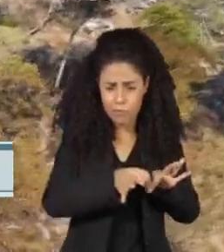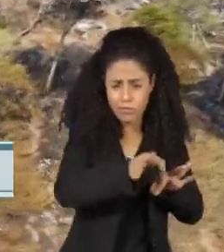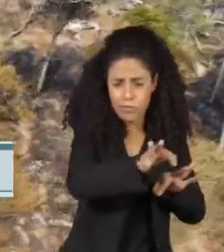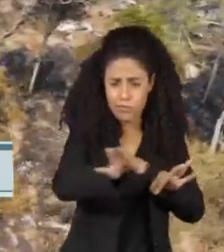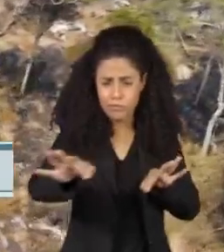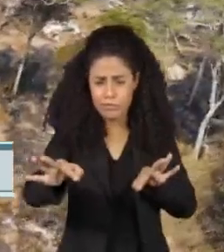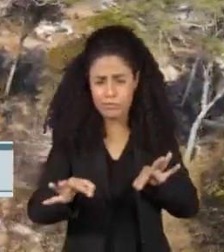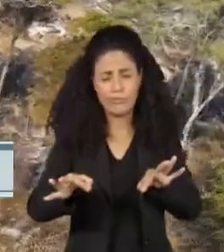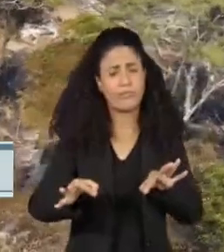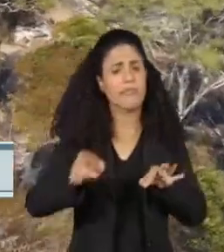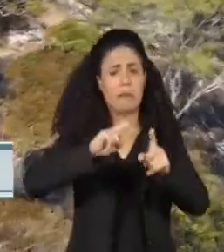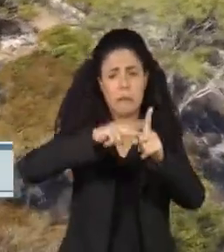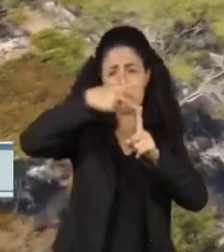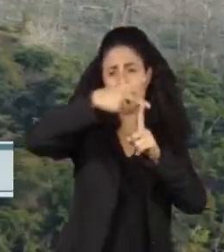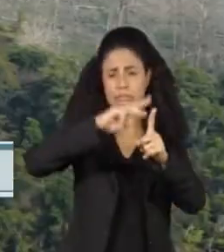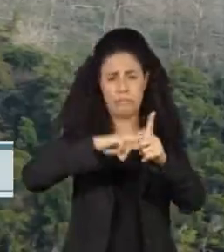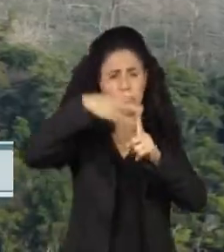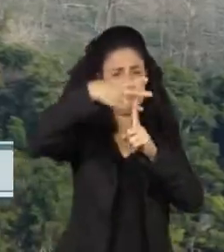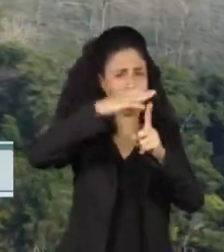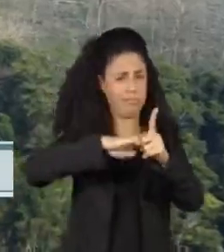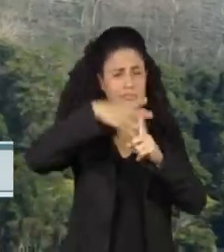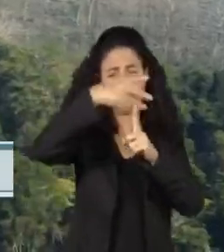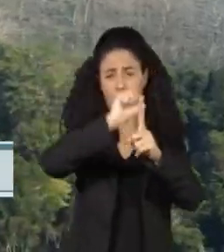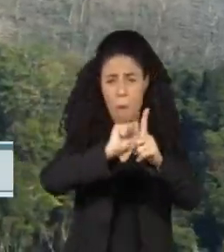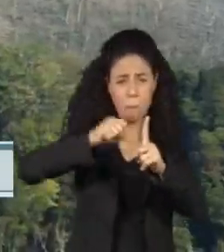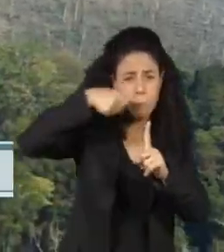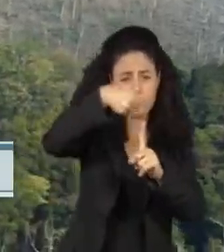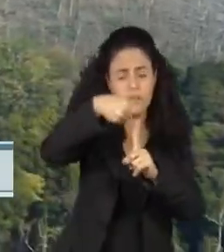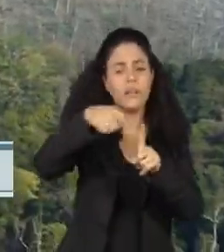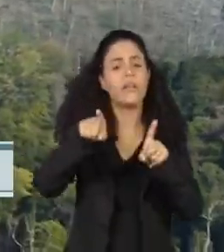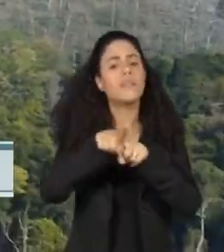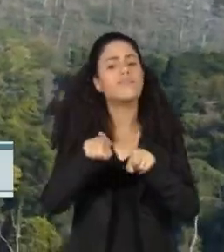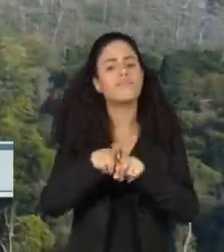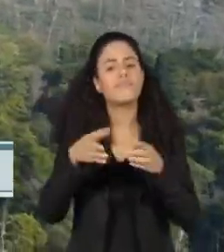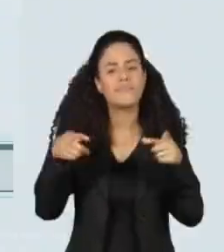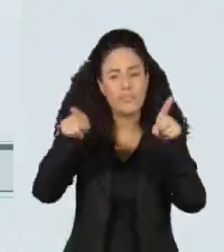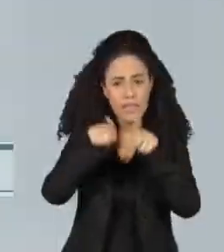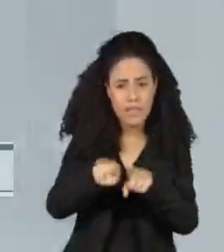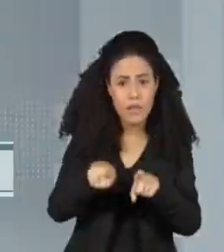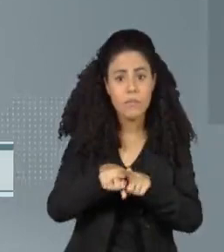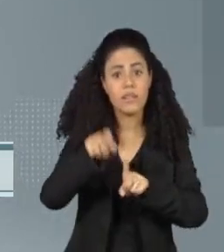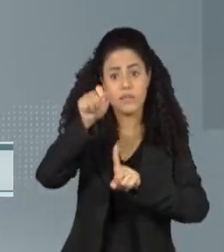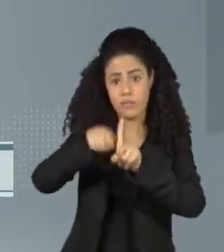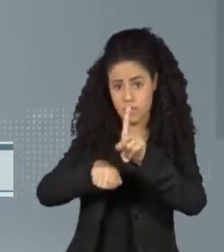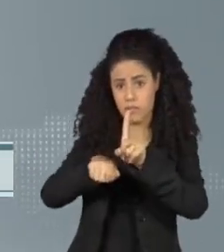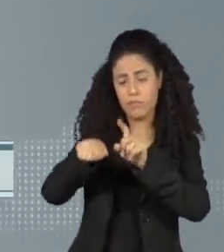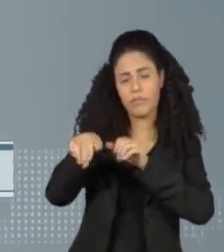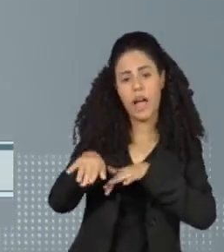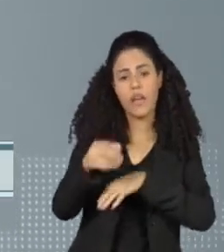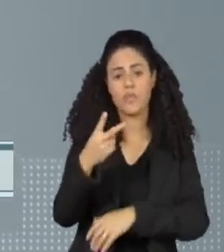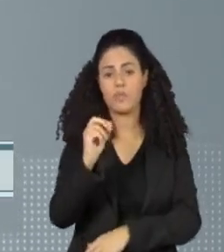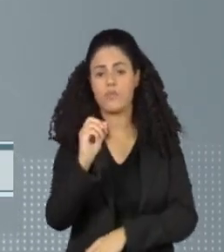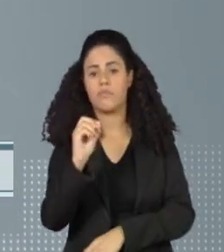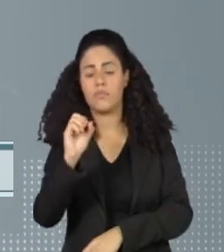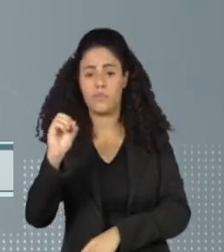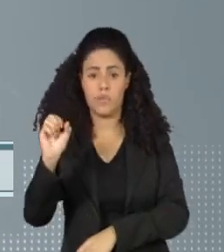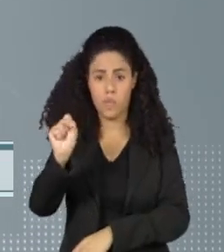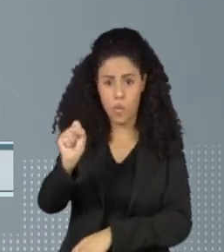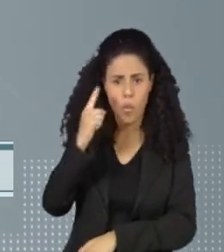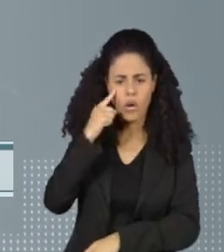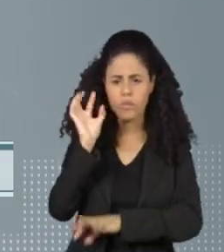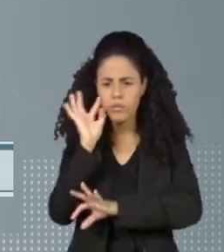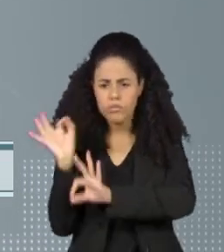tamanho da cidade do Rio de Janeiro. Entre janeiro e setembro de 2008, quando o Instituto começou a fazer o